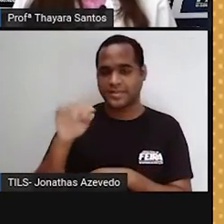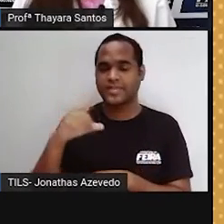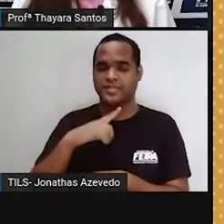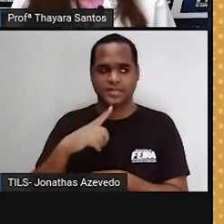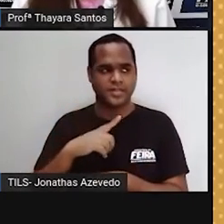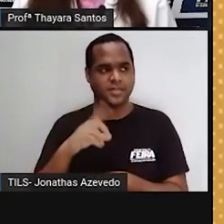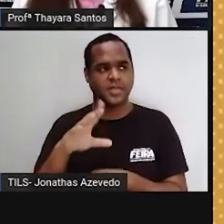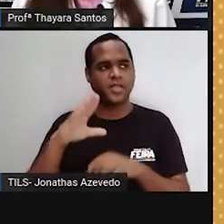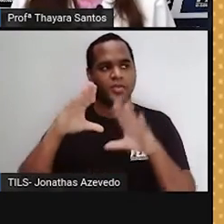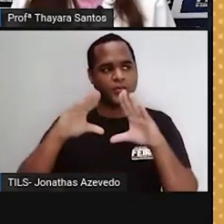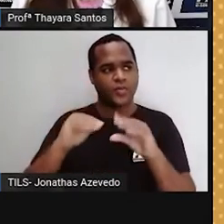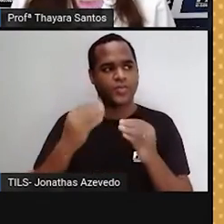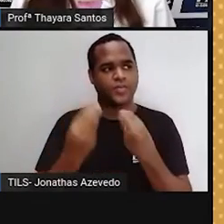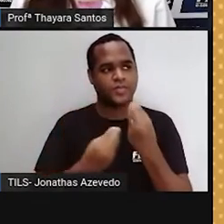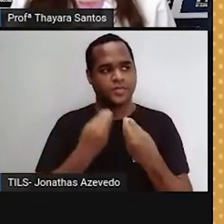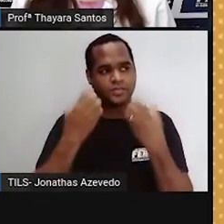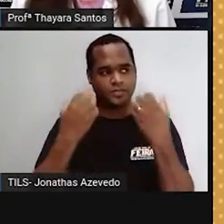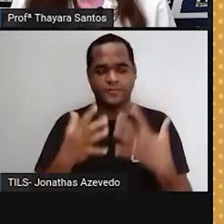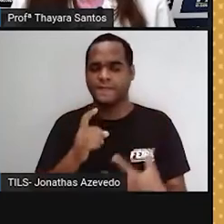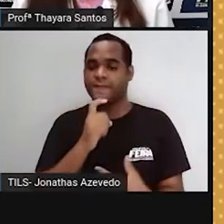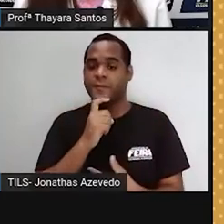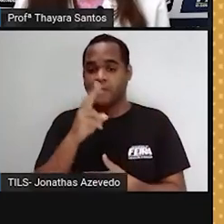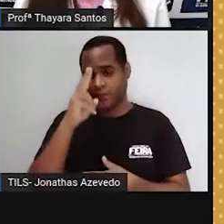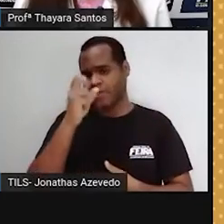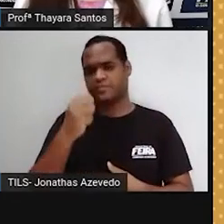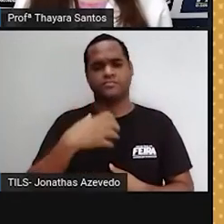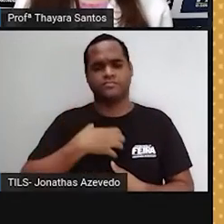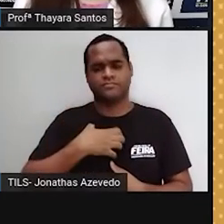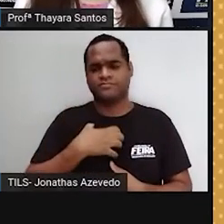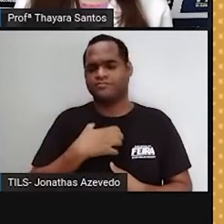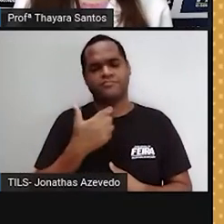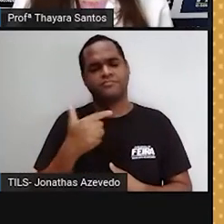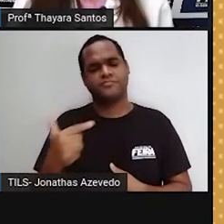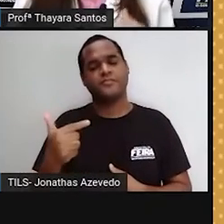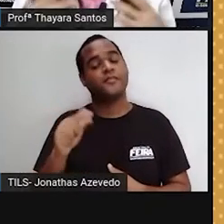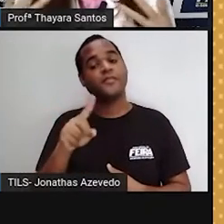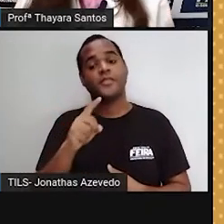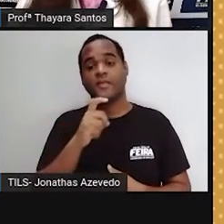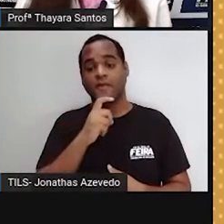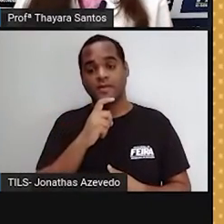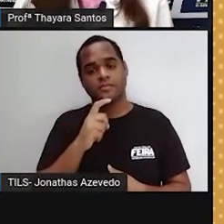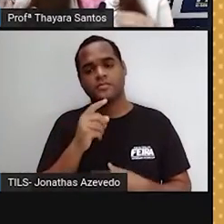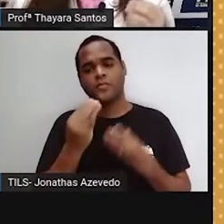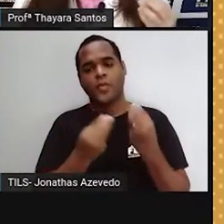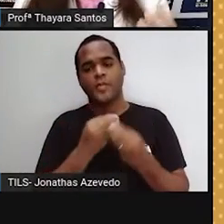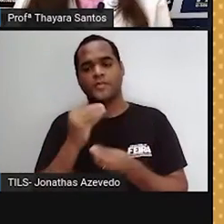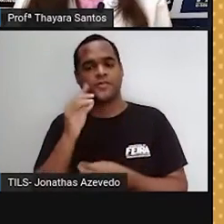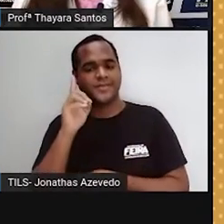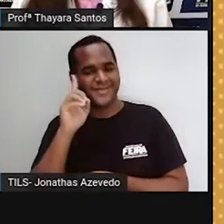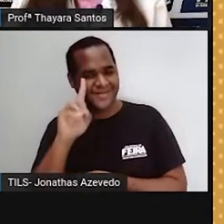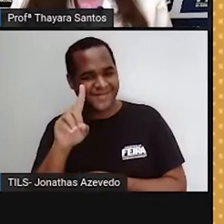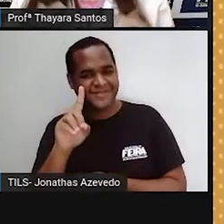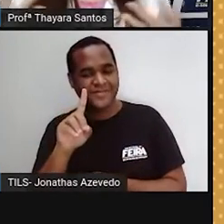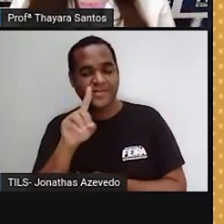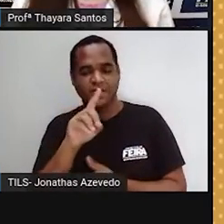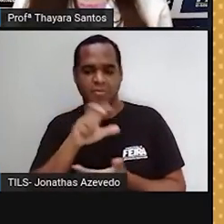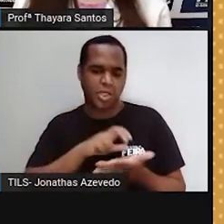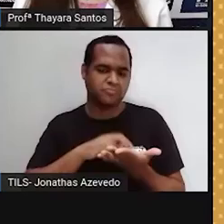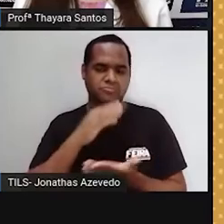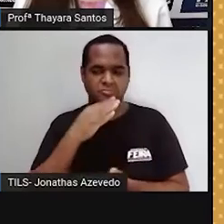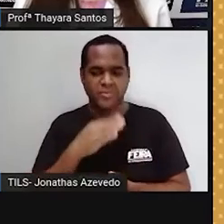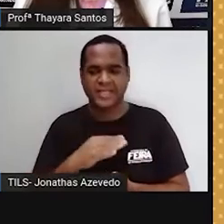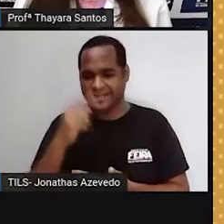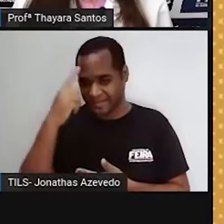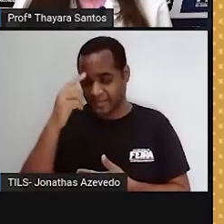por que a gente não sente tanto frio assim? E a gente não sente tanto frio assim, porque durante o dia, a atmosfera acaba absorvendo